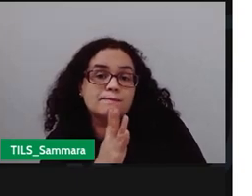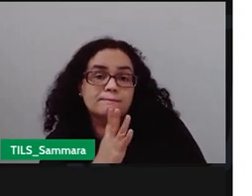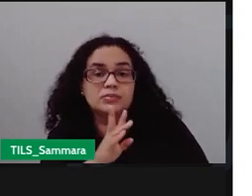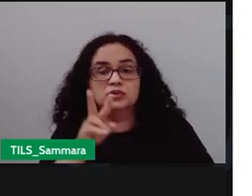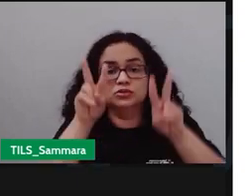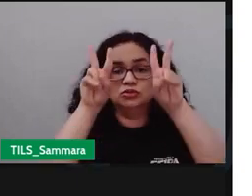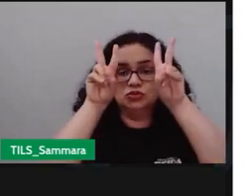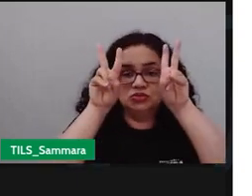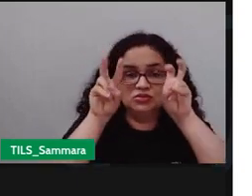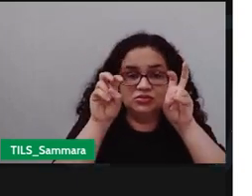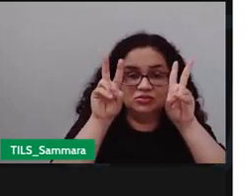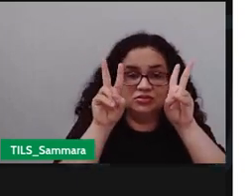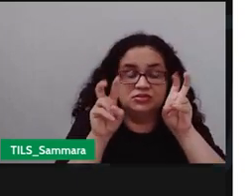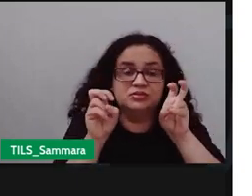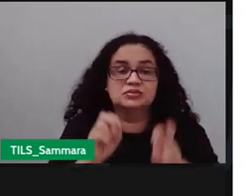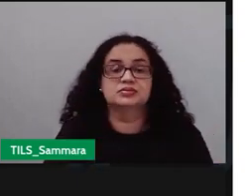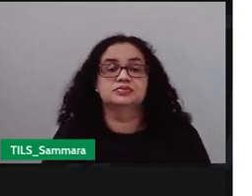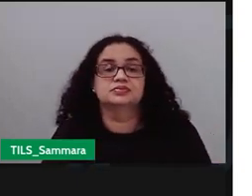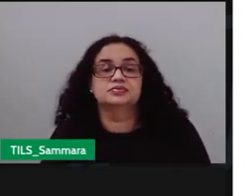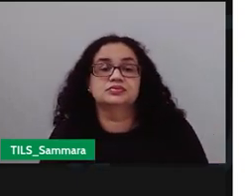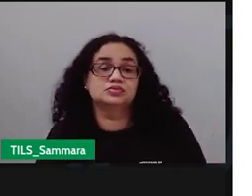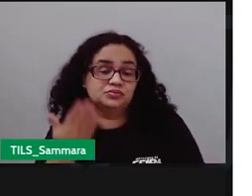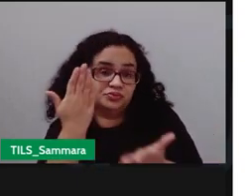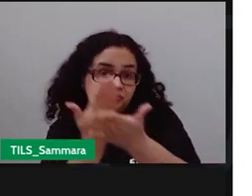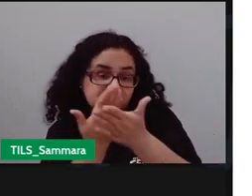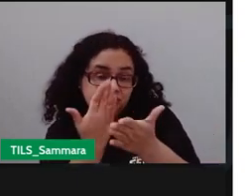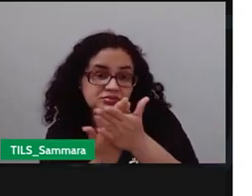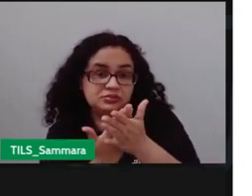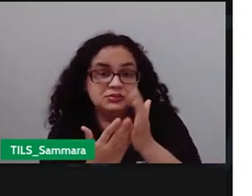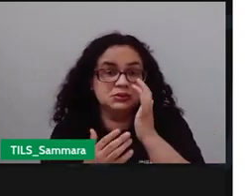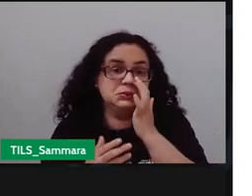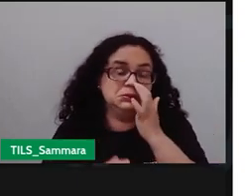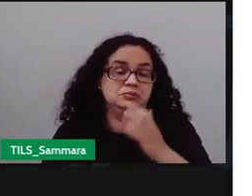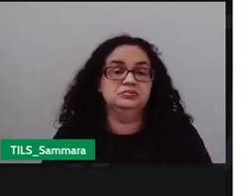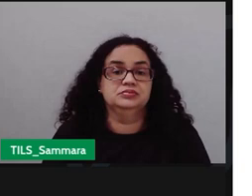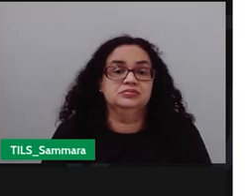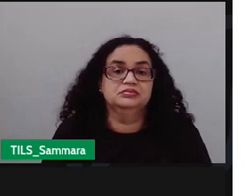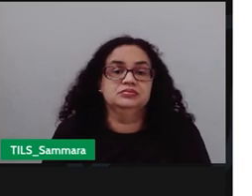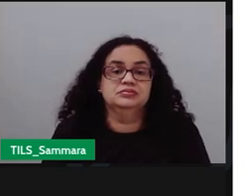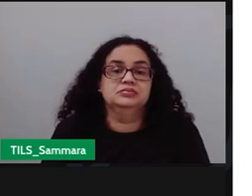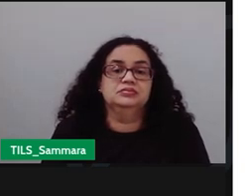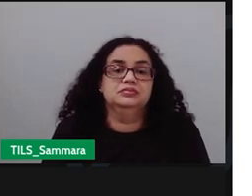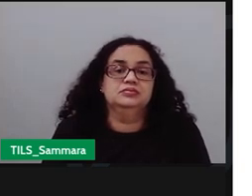assuntos como atletas, estudiosos ou profissionais consagrados.